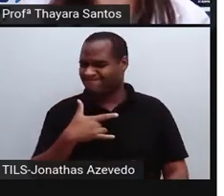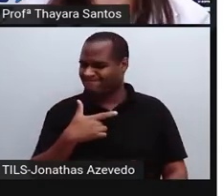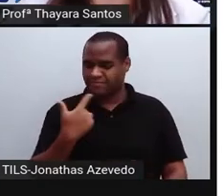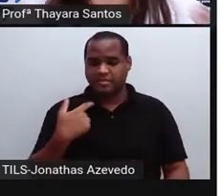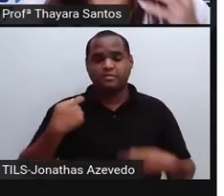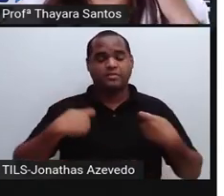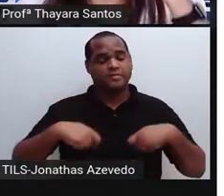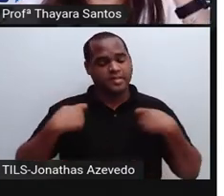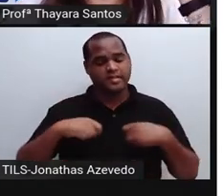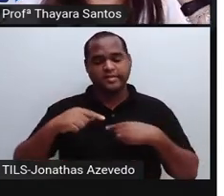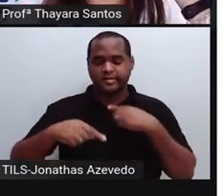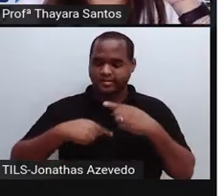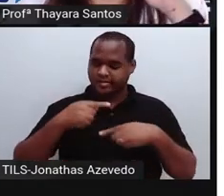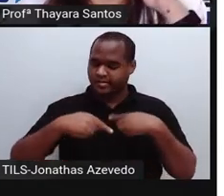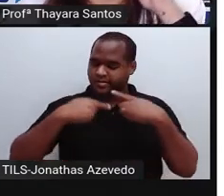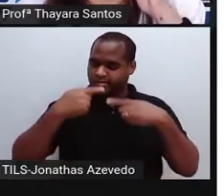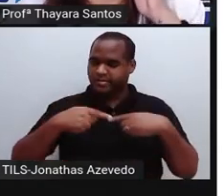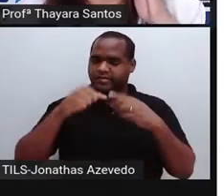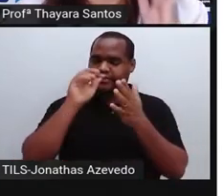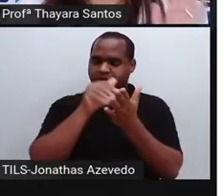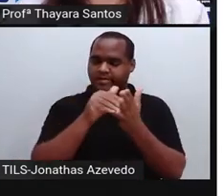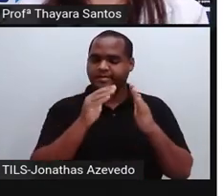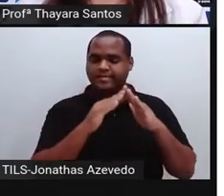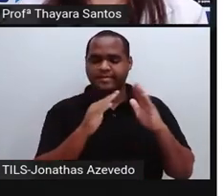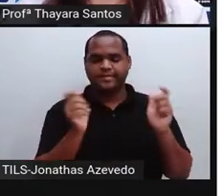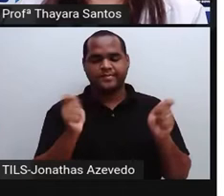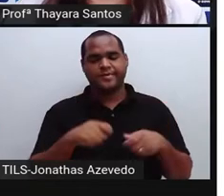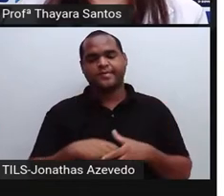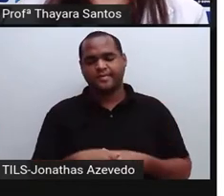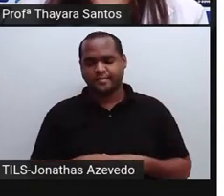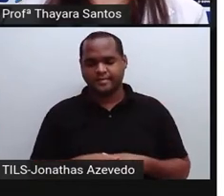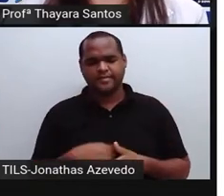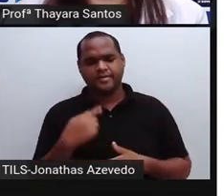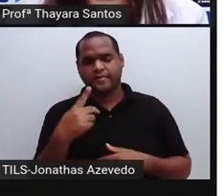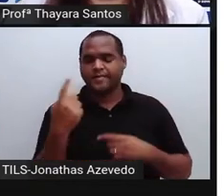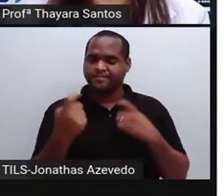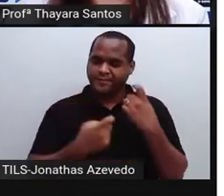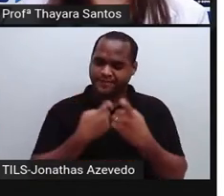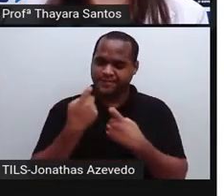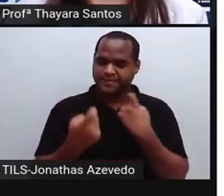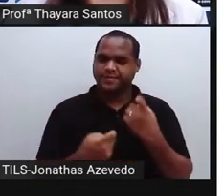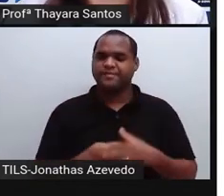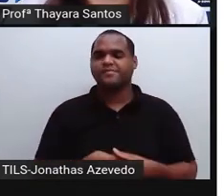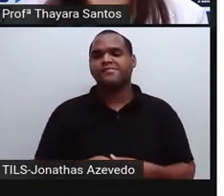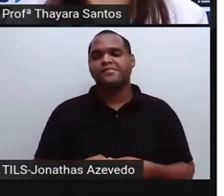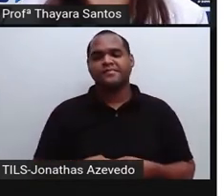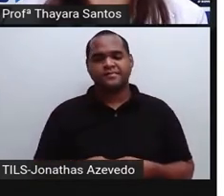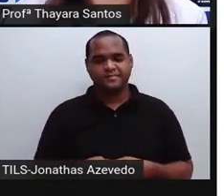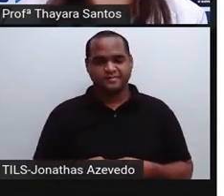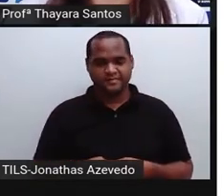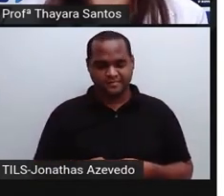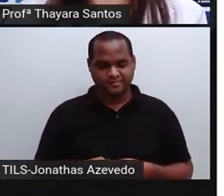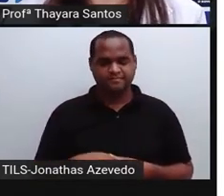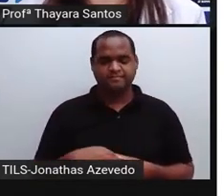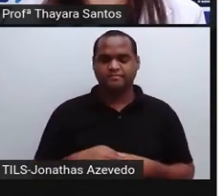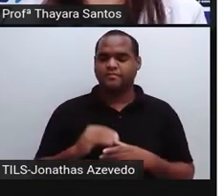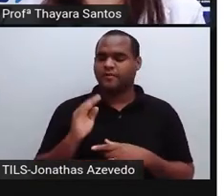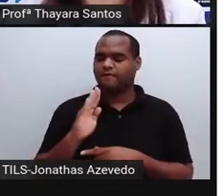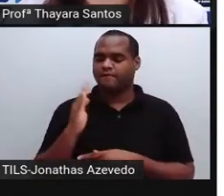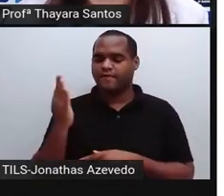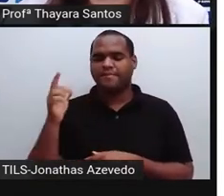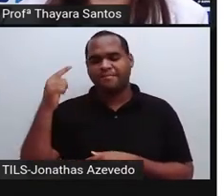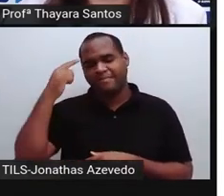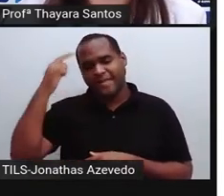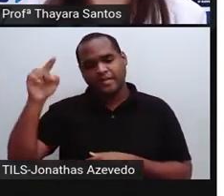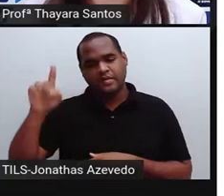precisam passar por um tratamento até chegar na nossa casa. Então, isso é preocupante. Aquela ideia, aquela falsa ideia que a gente tem que a